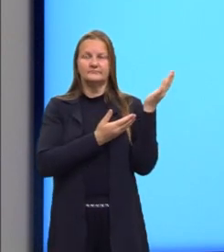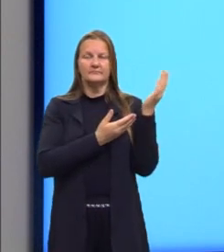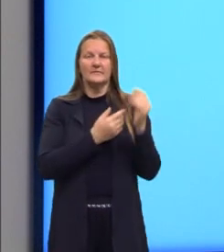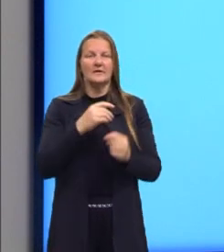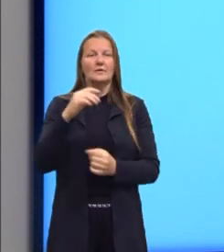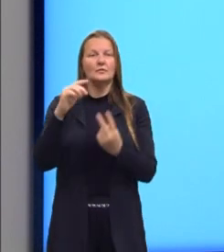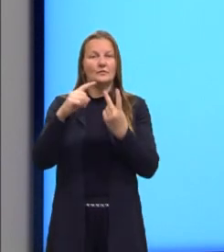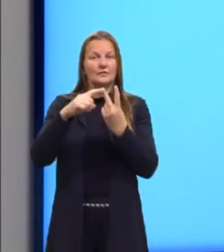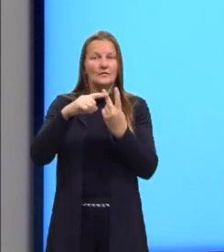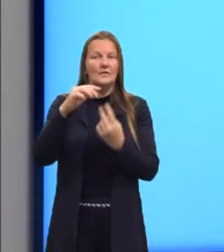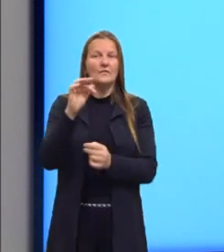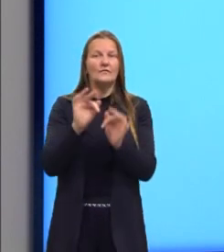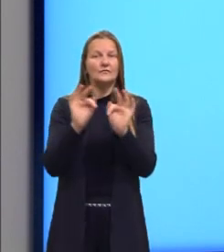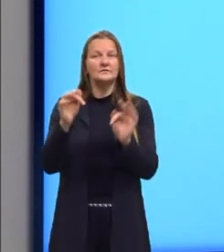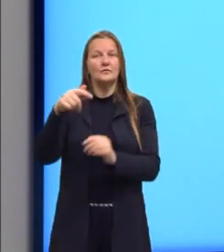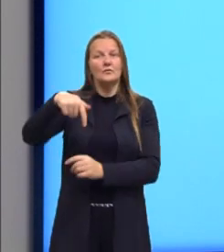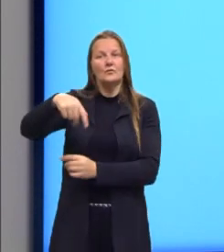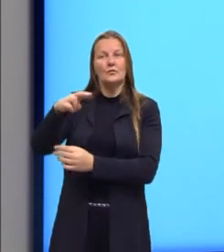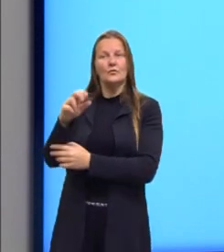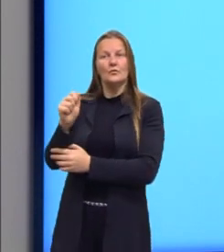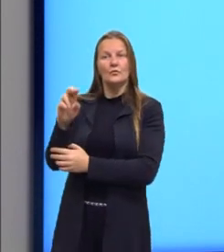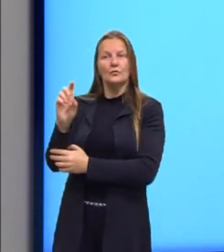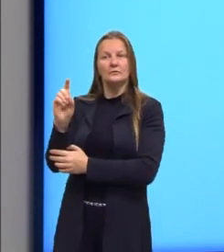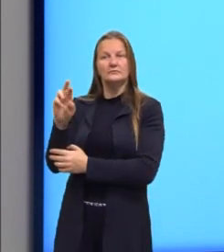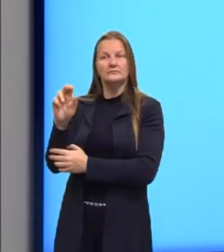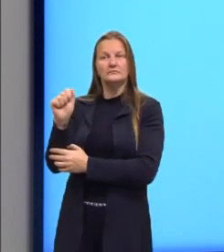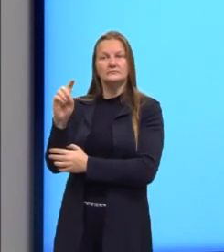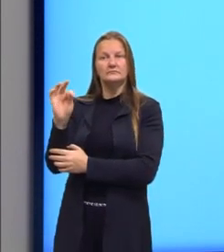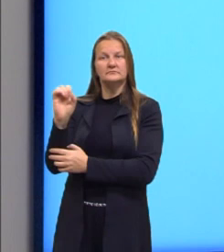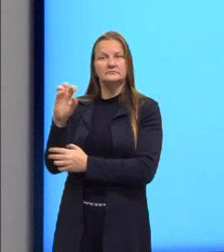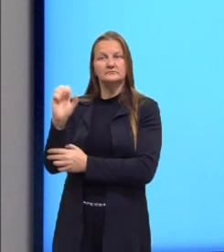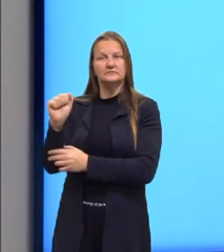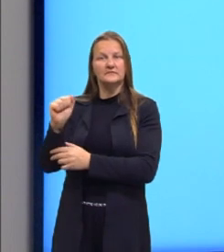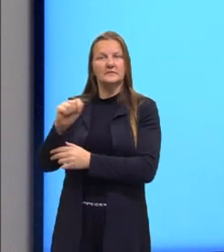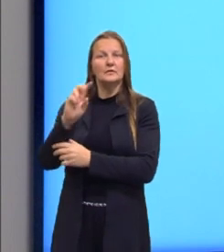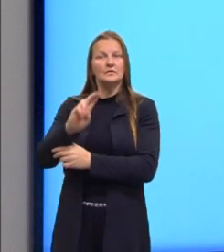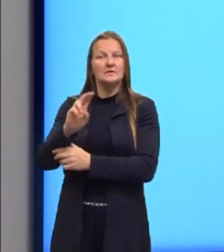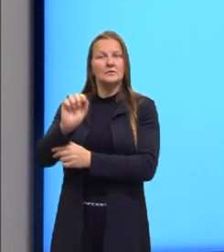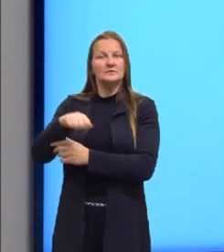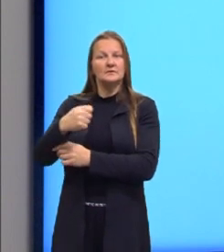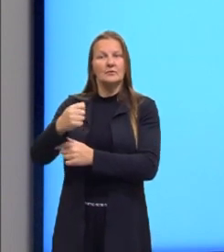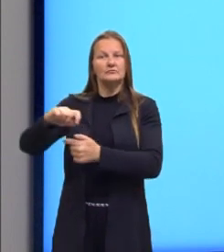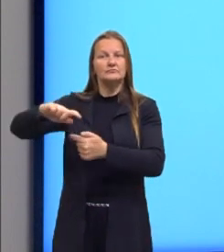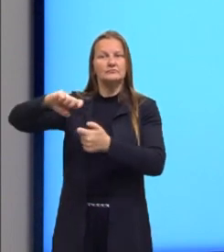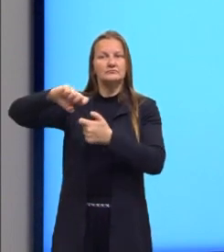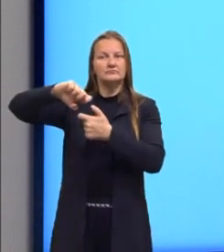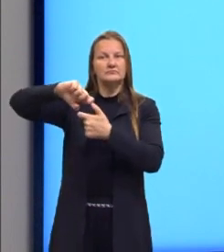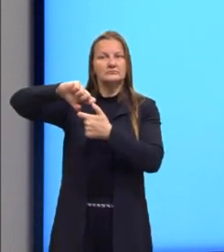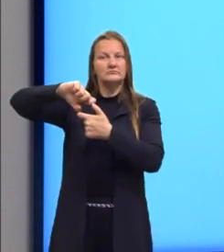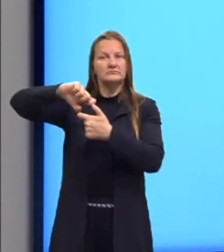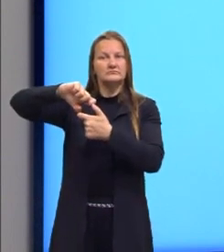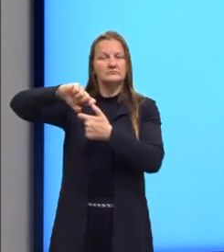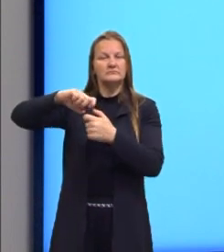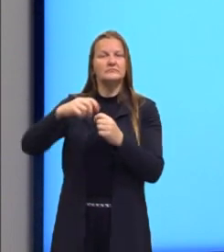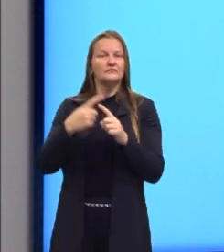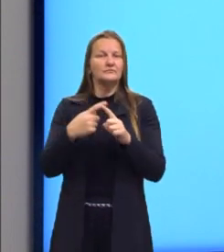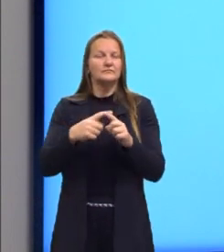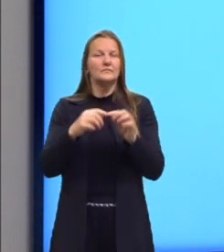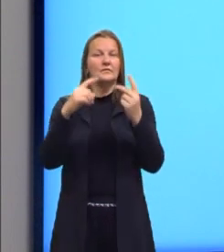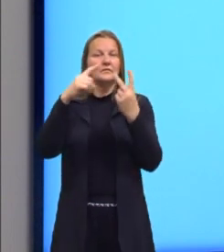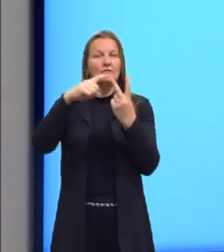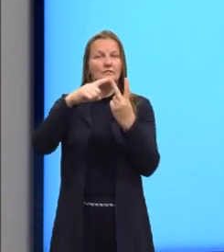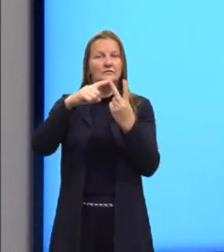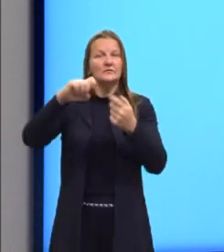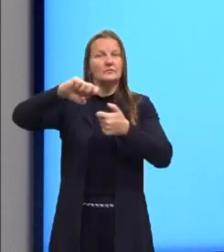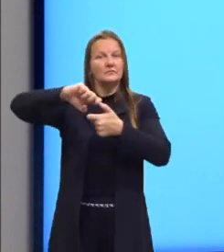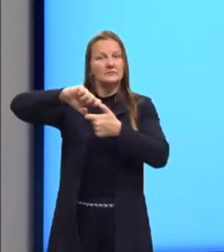os pontos onde o nosso gráfico cruza ali com o eixo x, o eixo horizontal. Para encontrar as raízes da